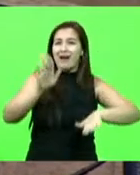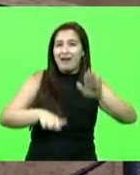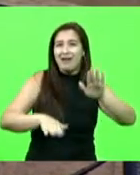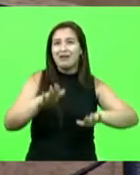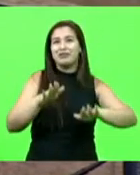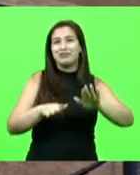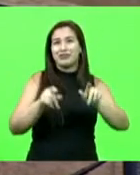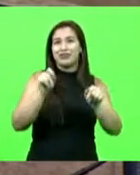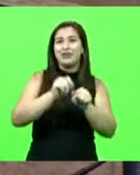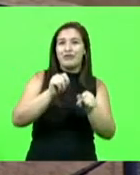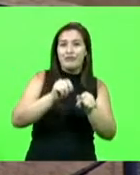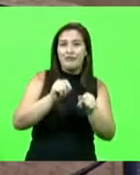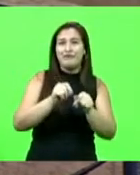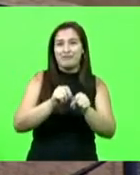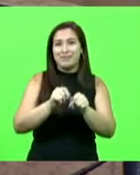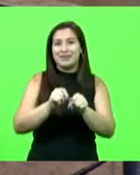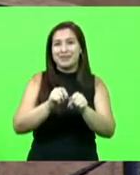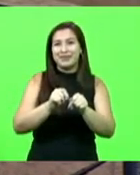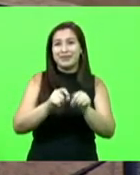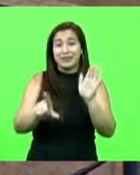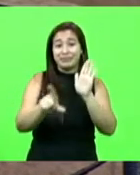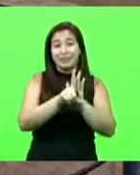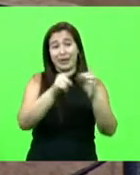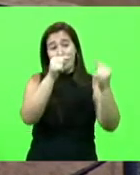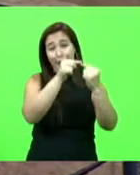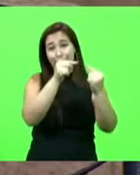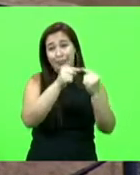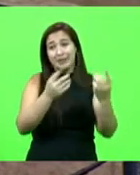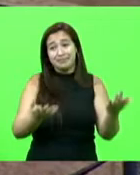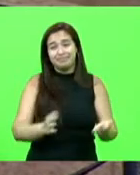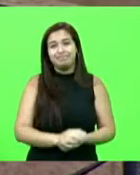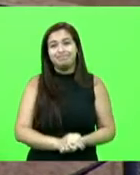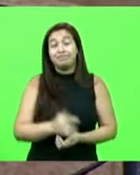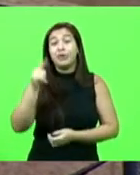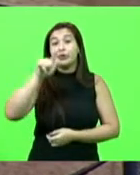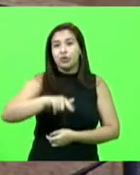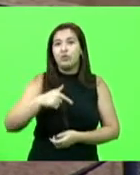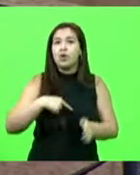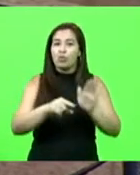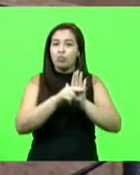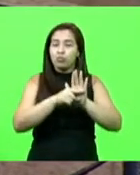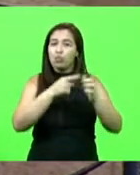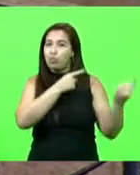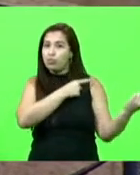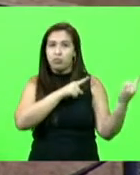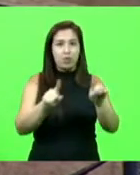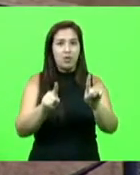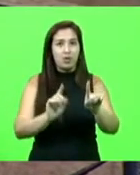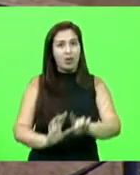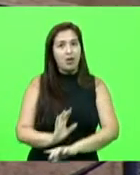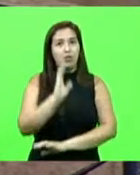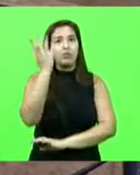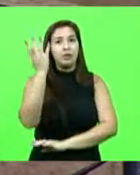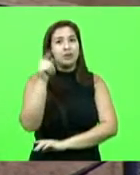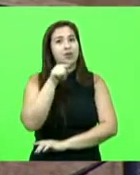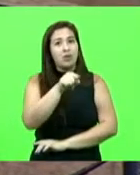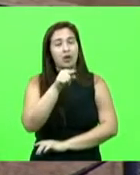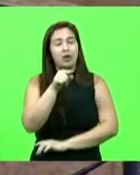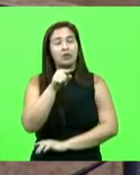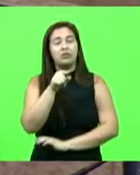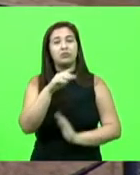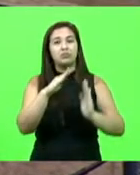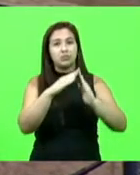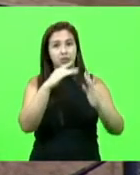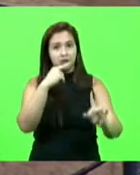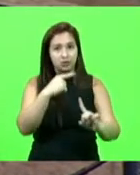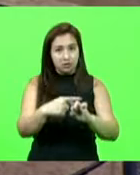o poder coercitivo de uma lei. E também fiz uma nota de repúdio com relação ao que aconteceu nessa igreja, por